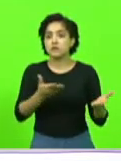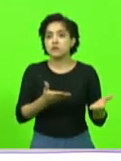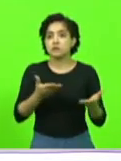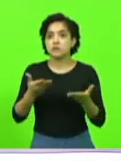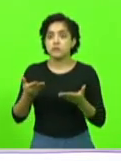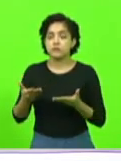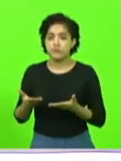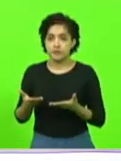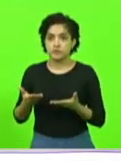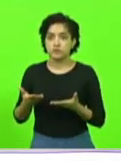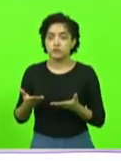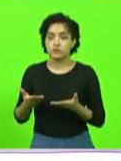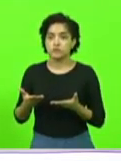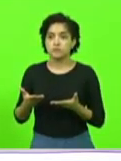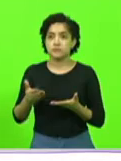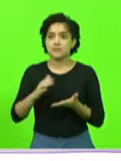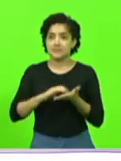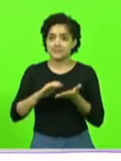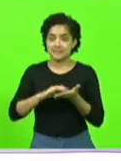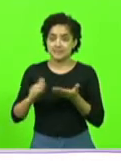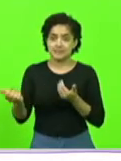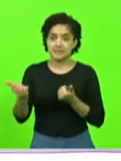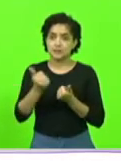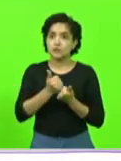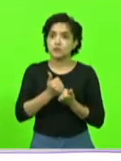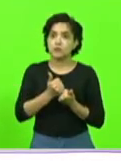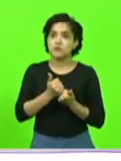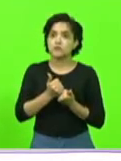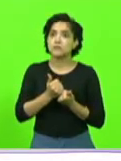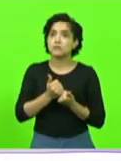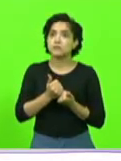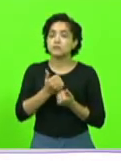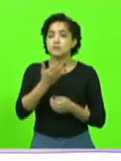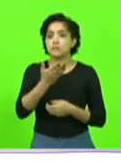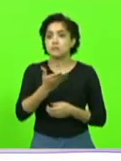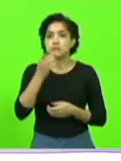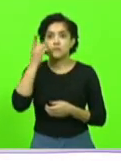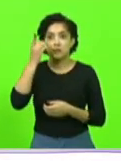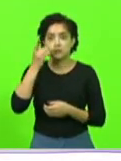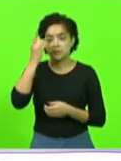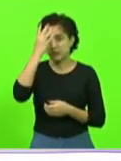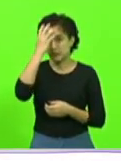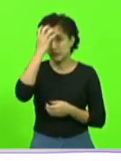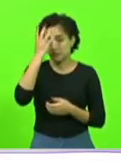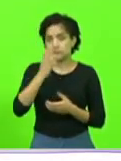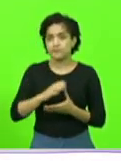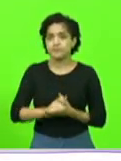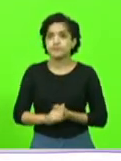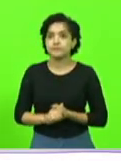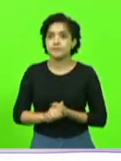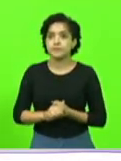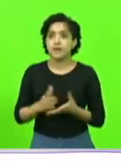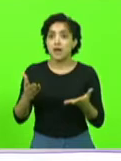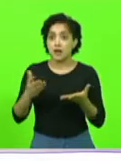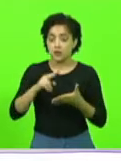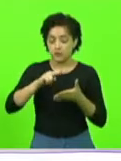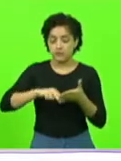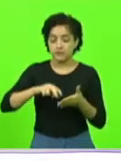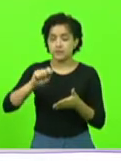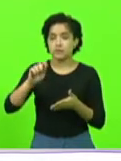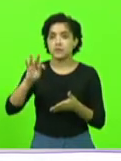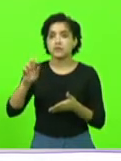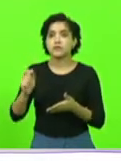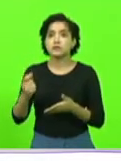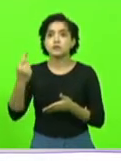nosso secretário ad hoc, grande deputado Ismael dos Santos, que proceda à leitura da ata da sessão